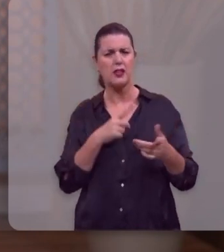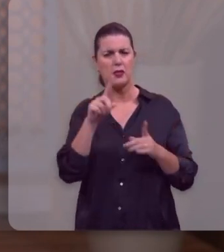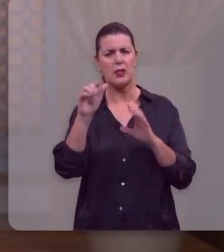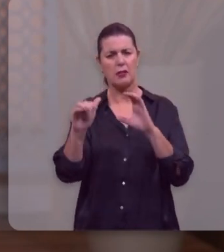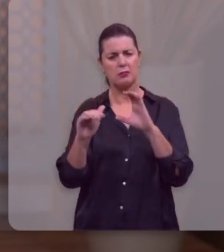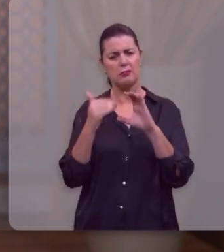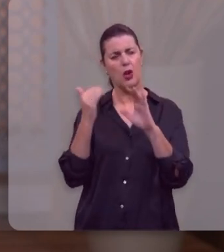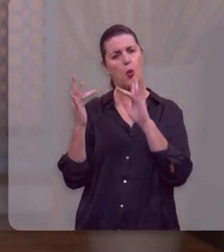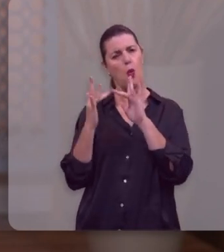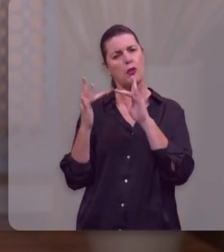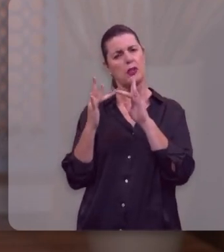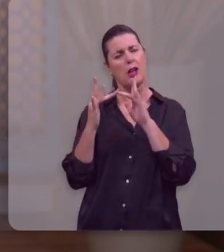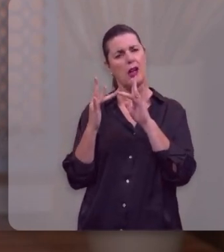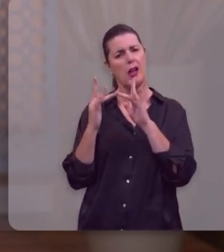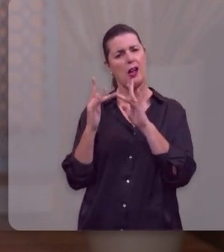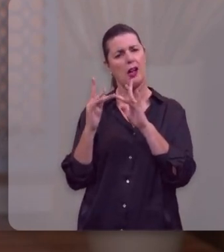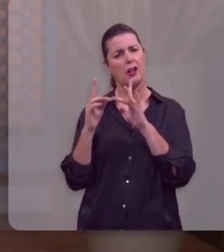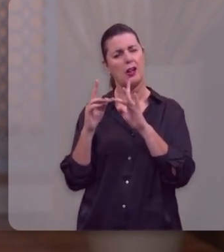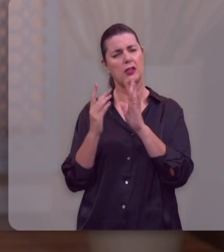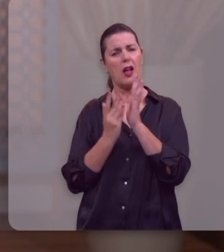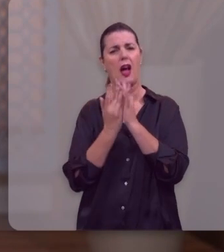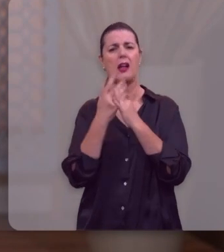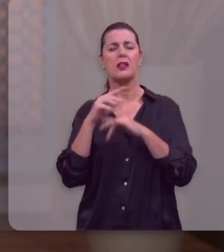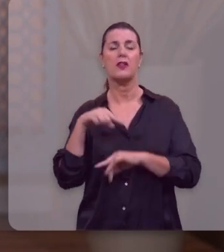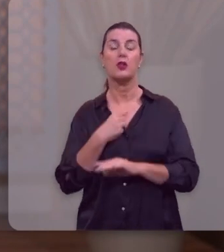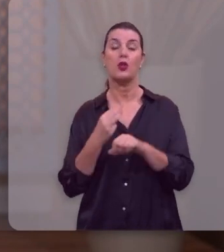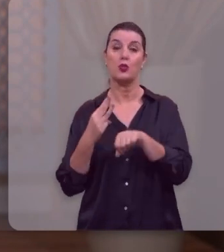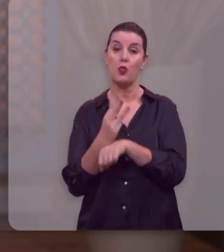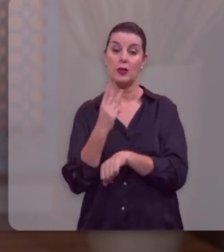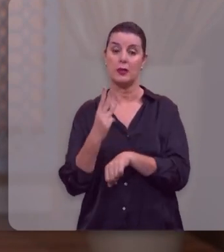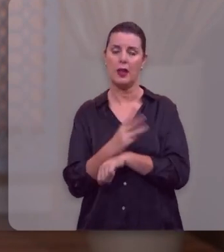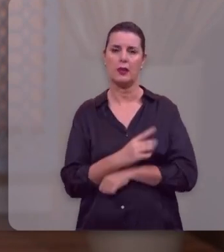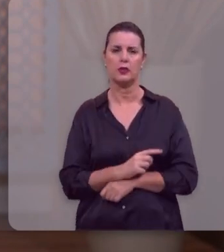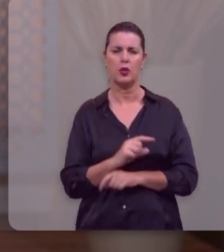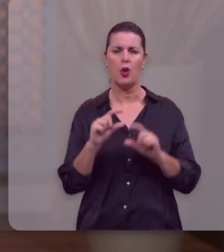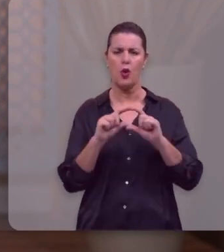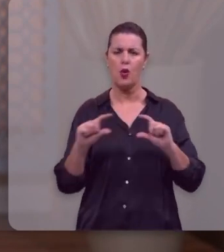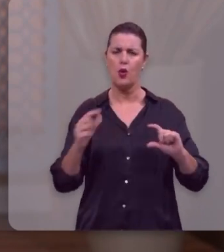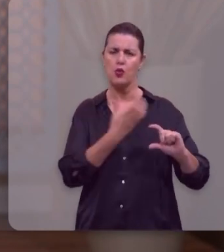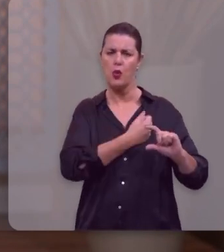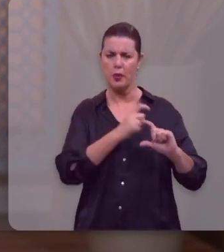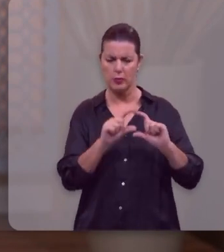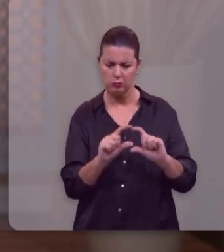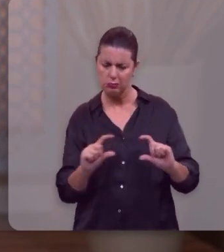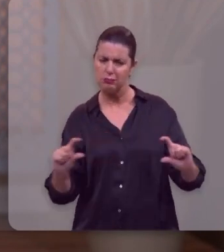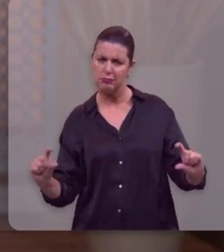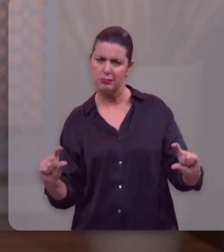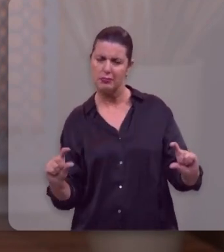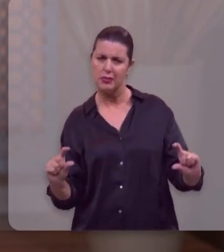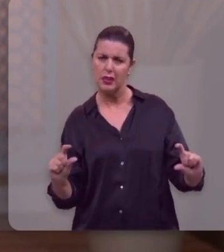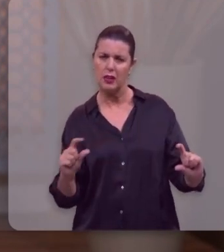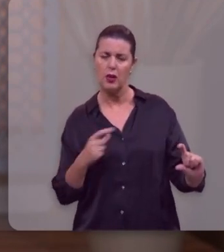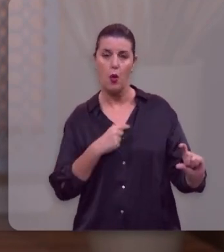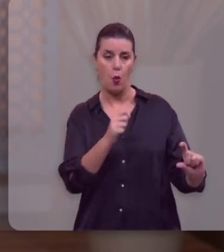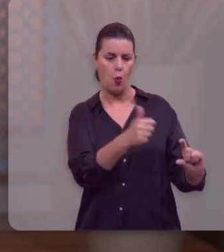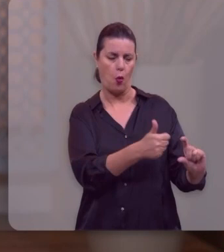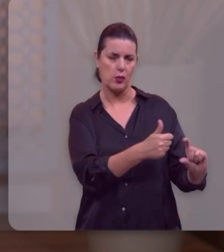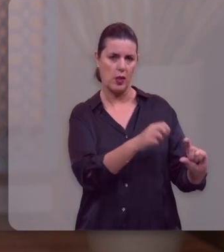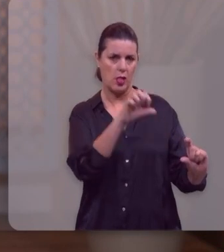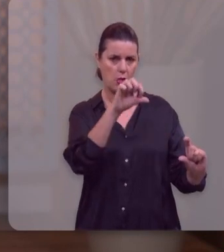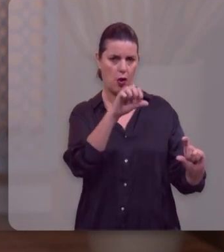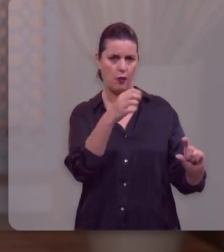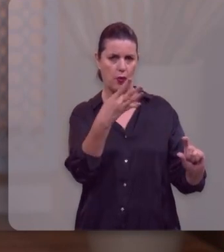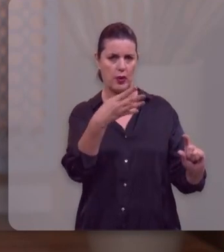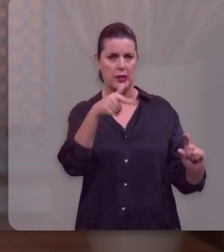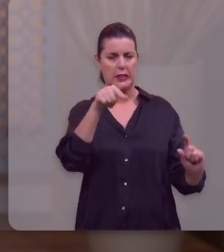Basta você entrar em contato conosco por meio de nosso WhatsApp. O número do telefone está aparecendo aí na tela, o código diário é 11